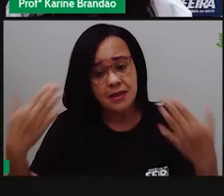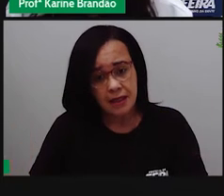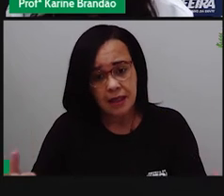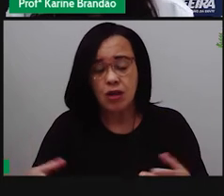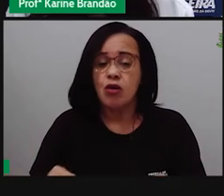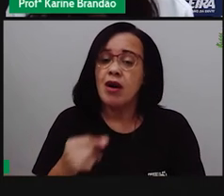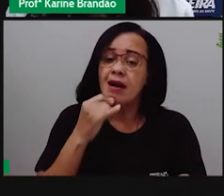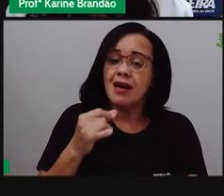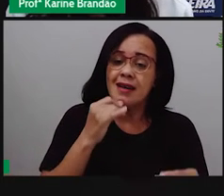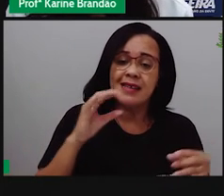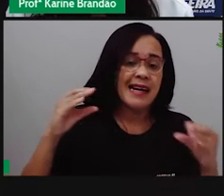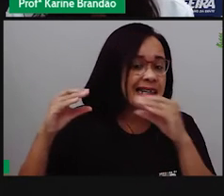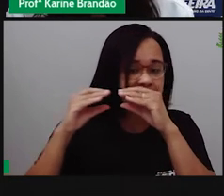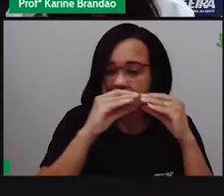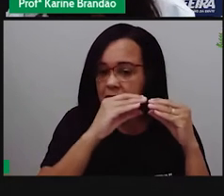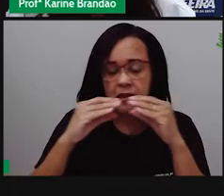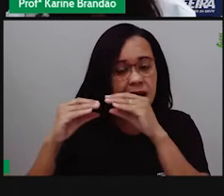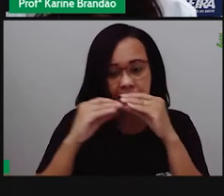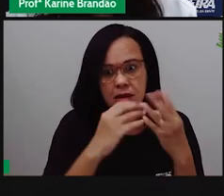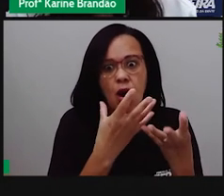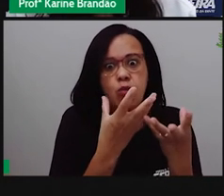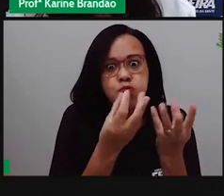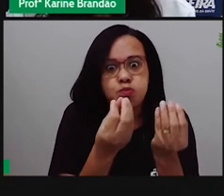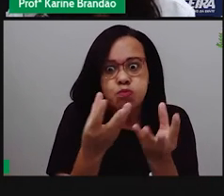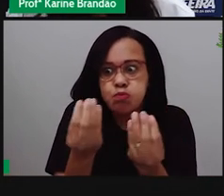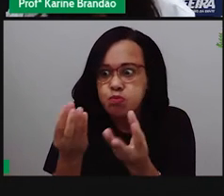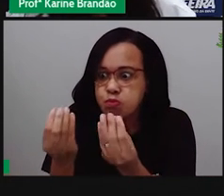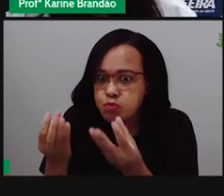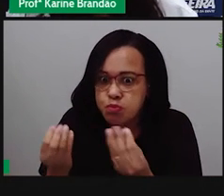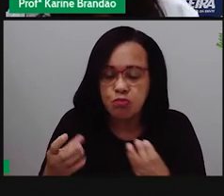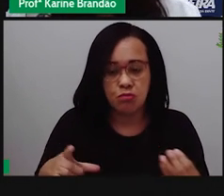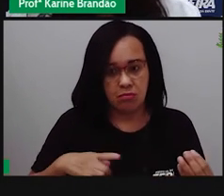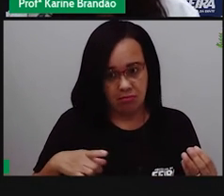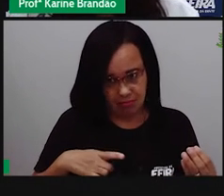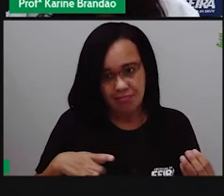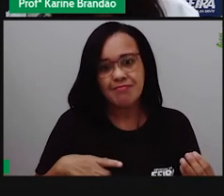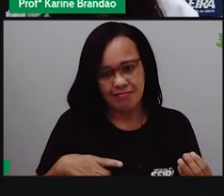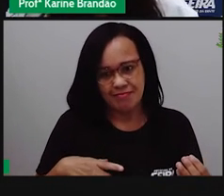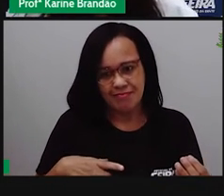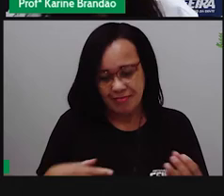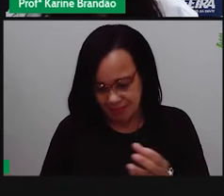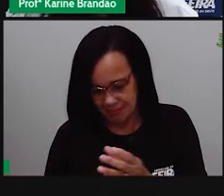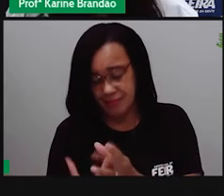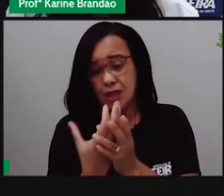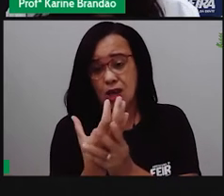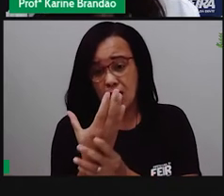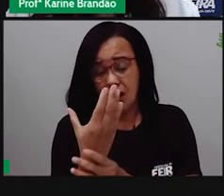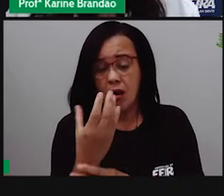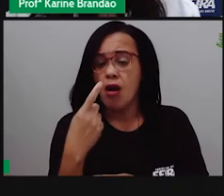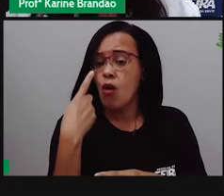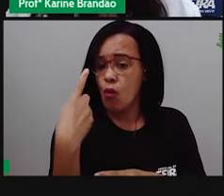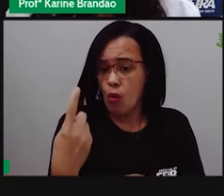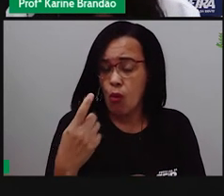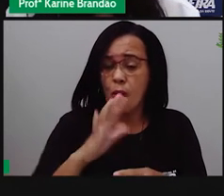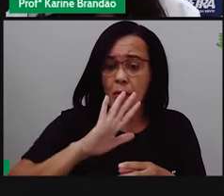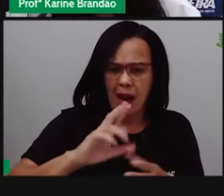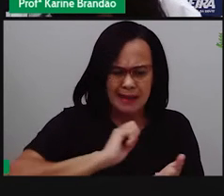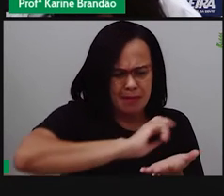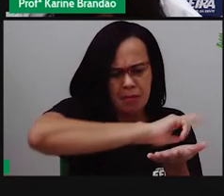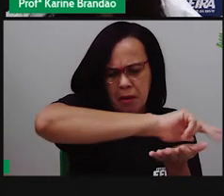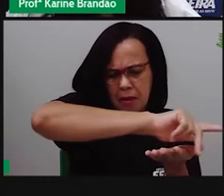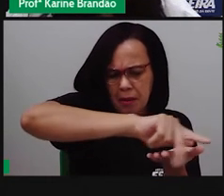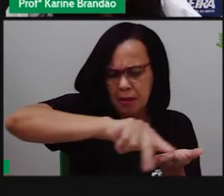tipos diferentes de milho. E todos são da mesma espécie. E aí, para o que que acontece? Acontece uma